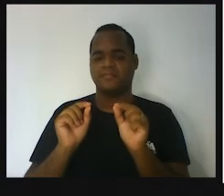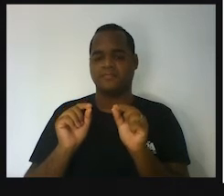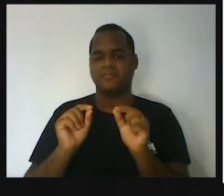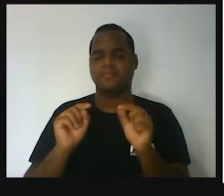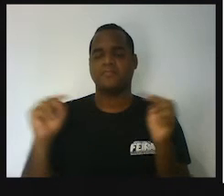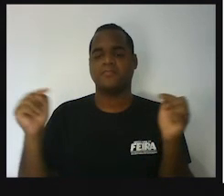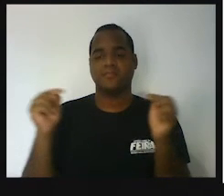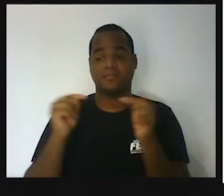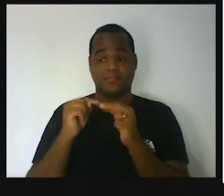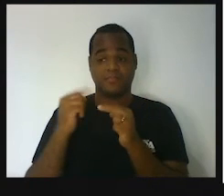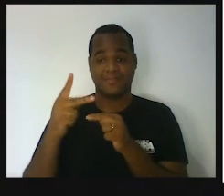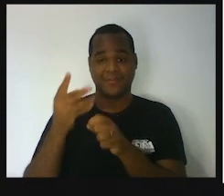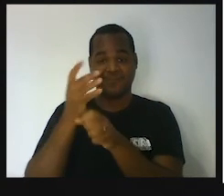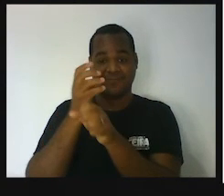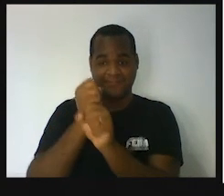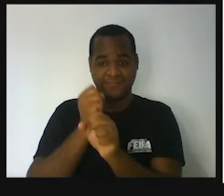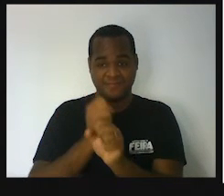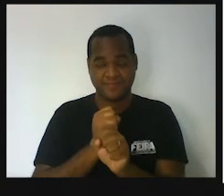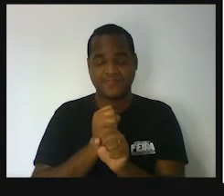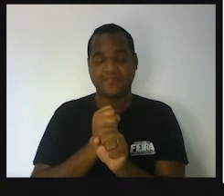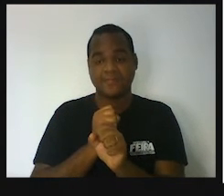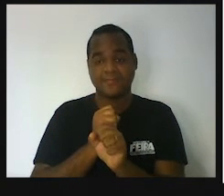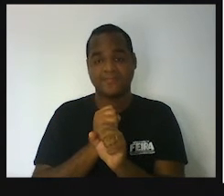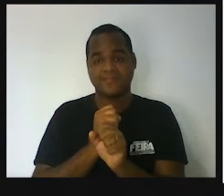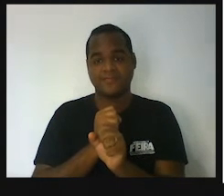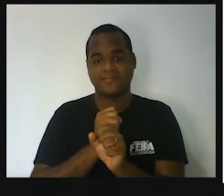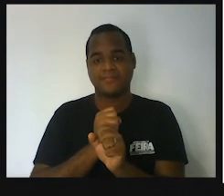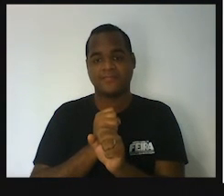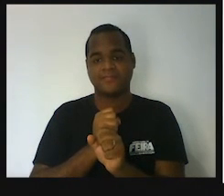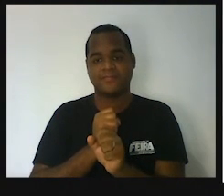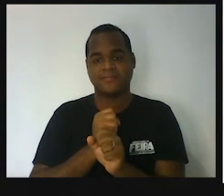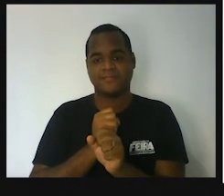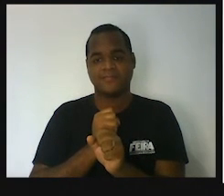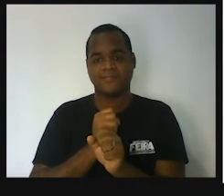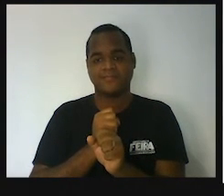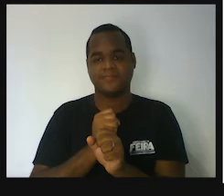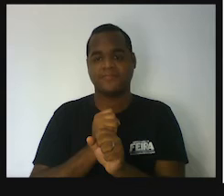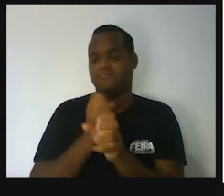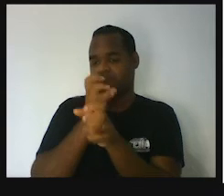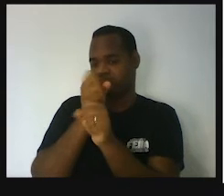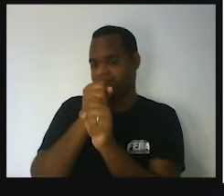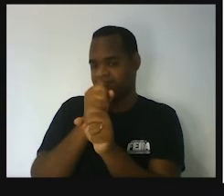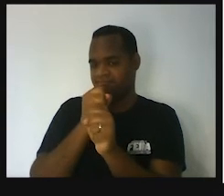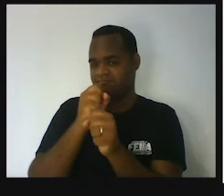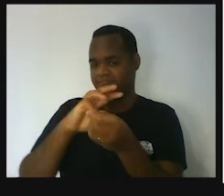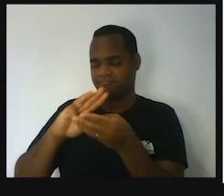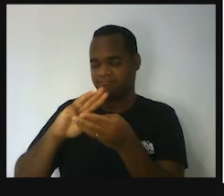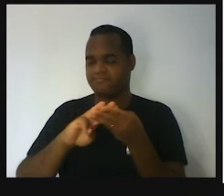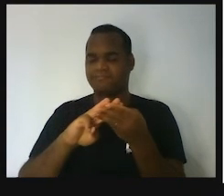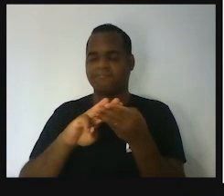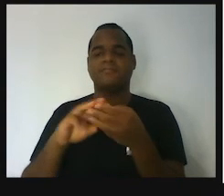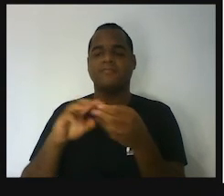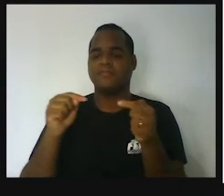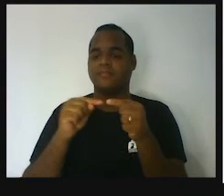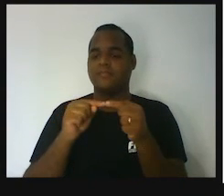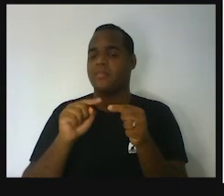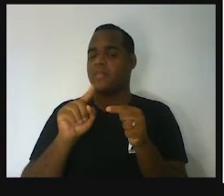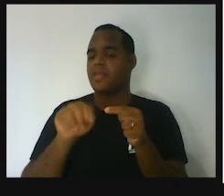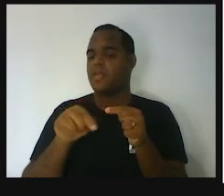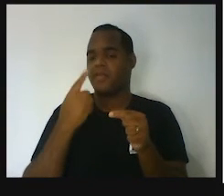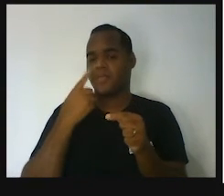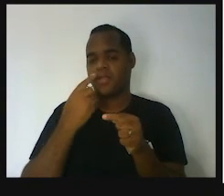sentença matemática. É uma sentença matemática. com o sinal de